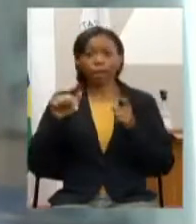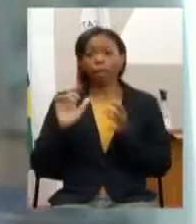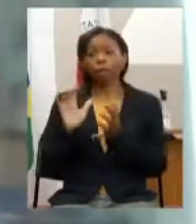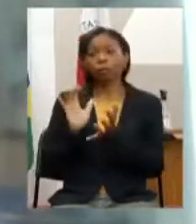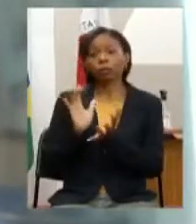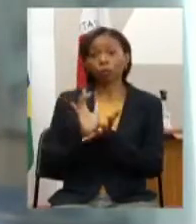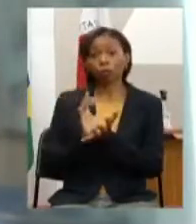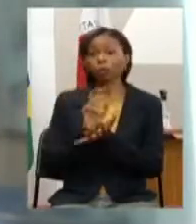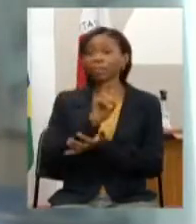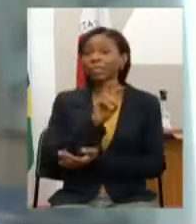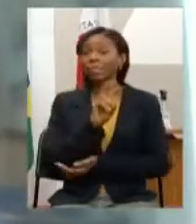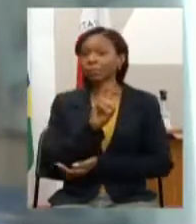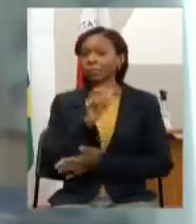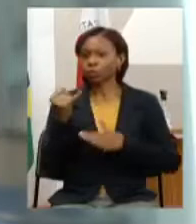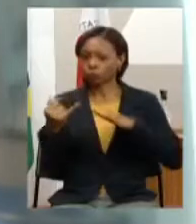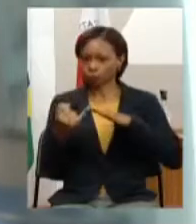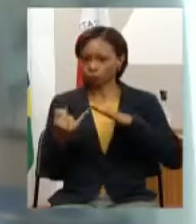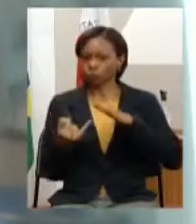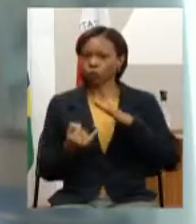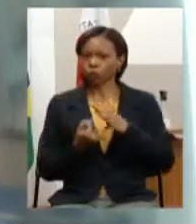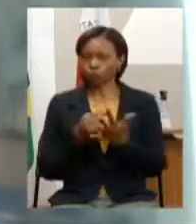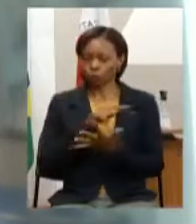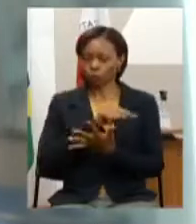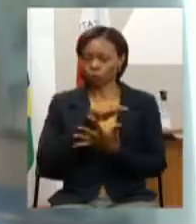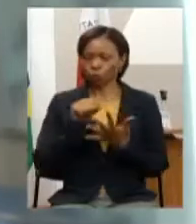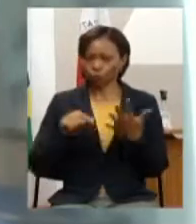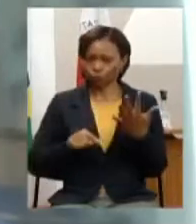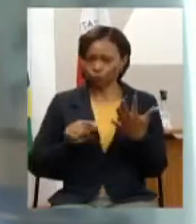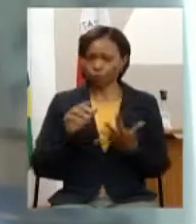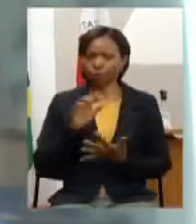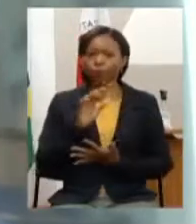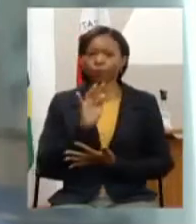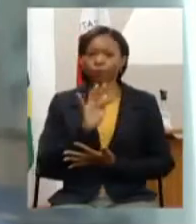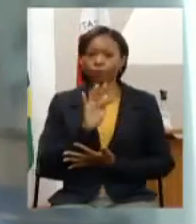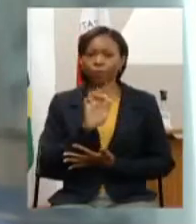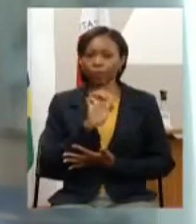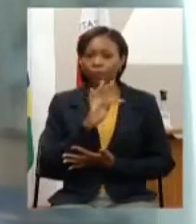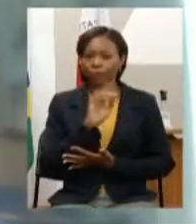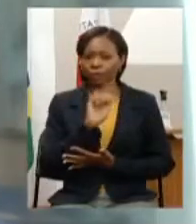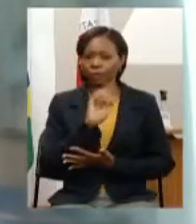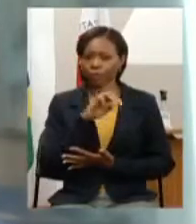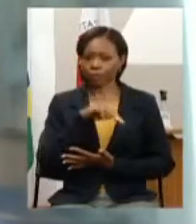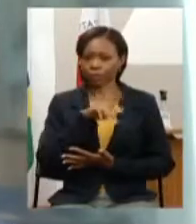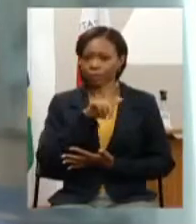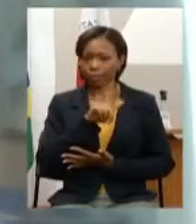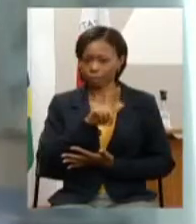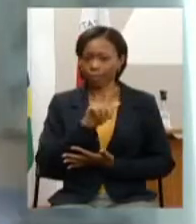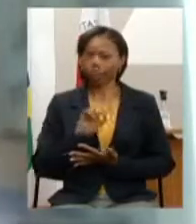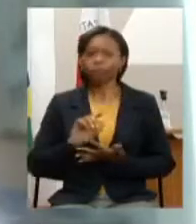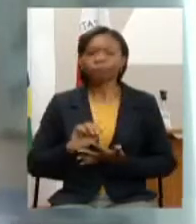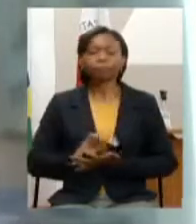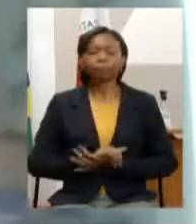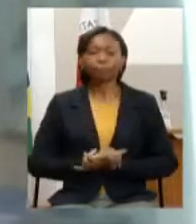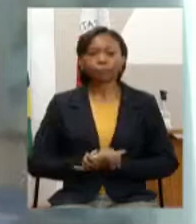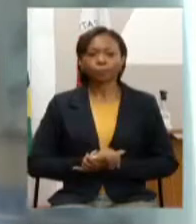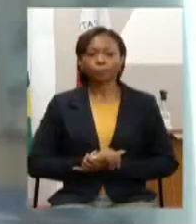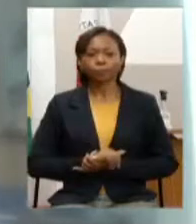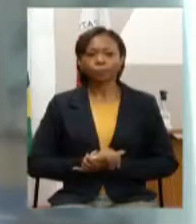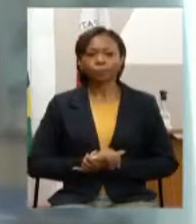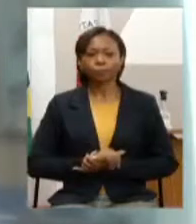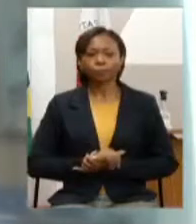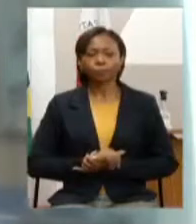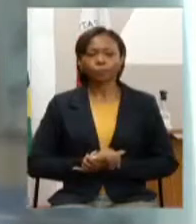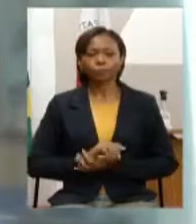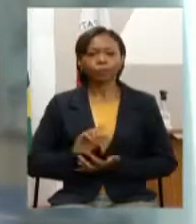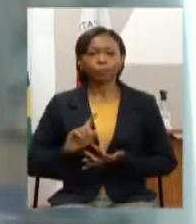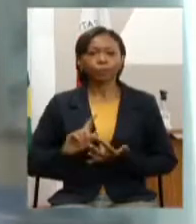cinco entidades sendo elas a FETAENG Federação dos Trabalhadores da Agricultura do Estado de Minas Gerais Instituto